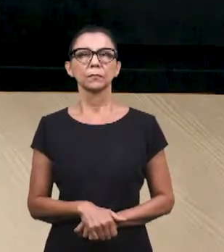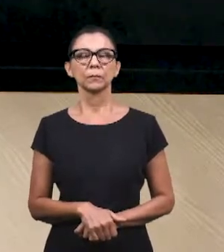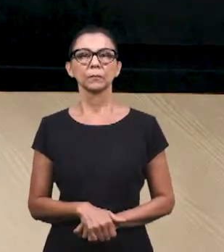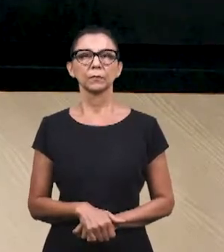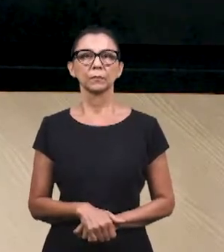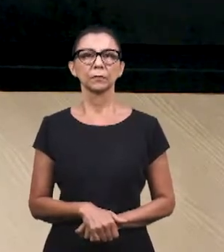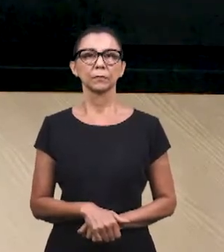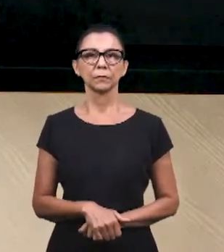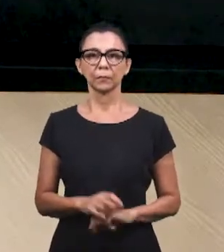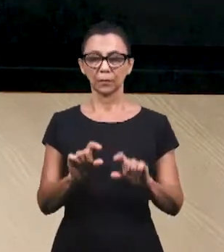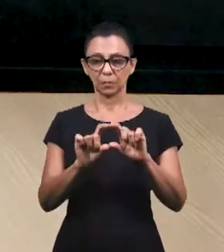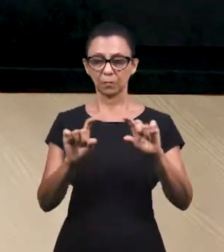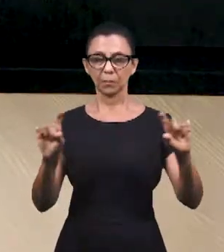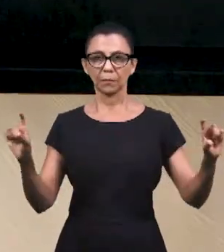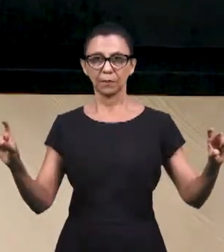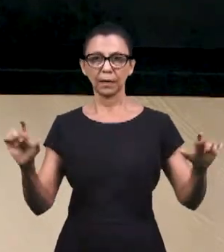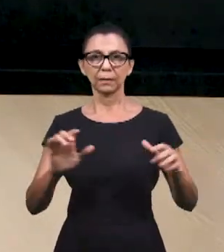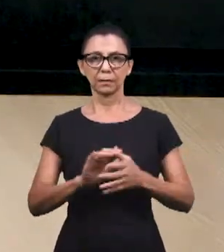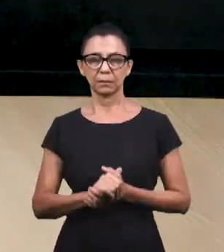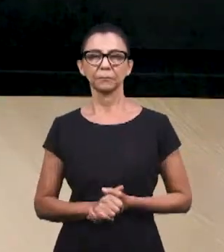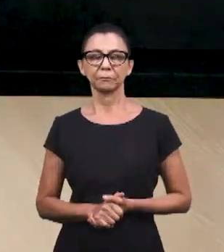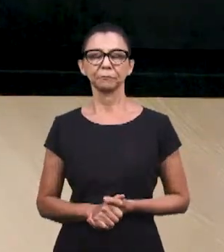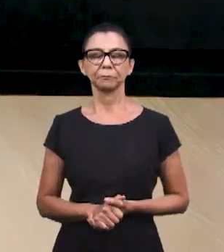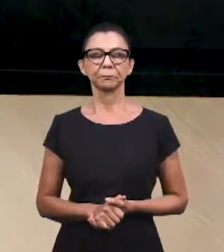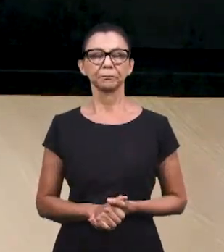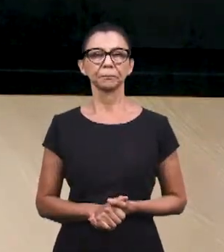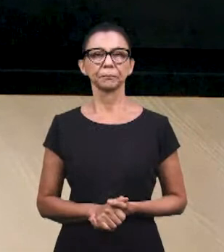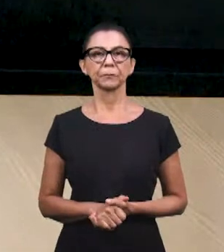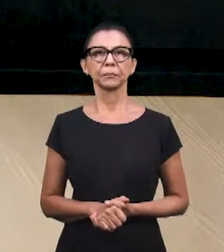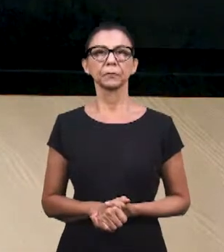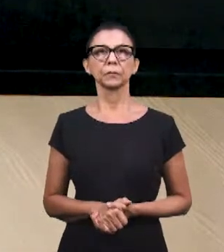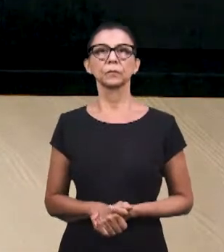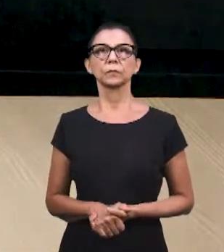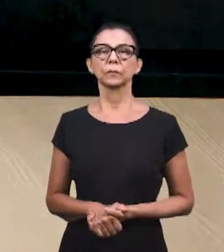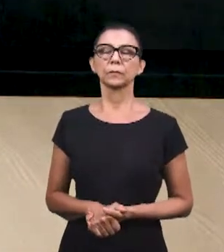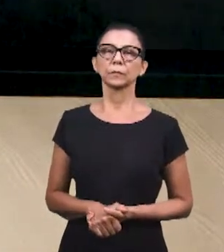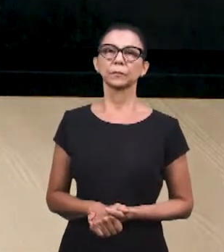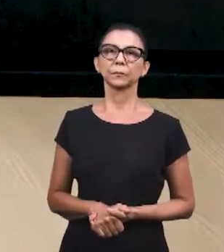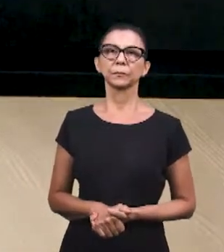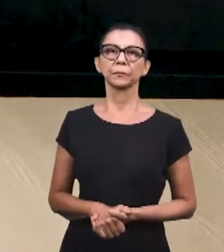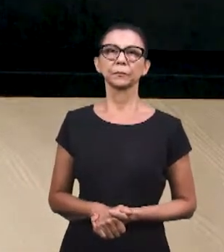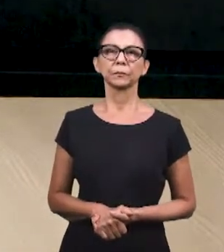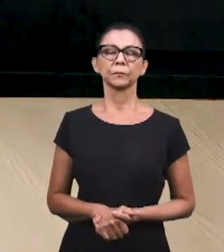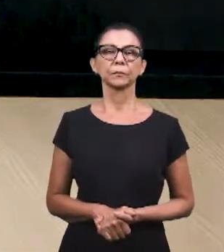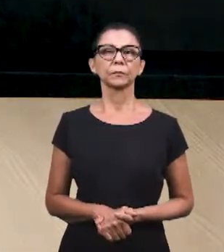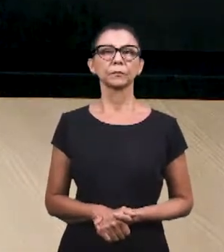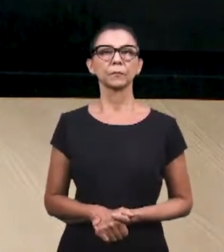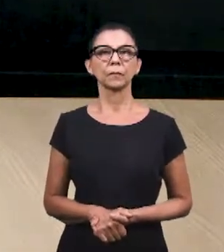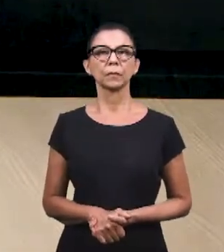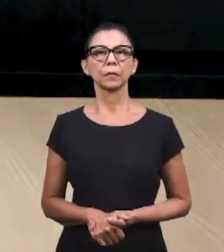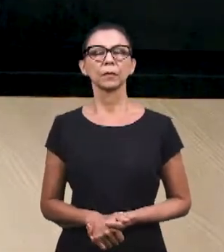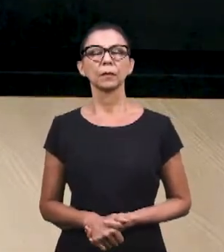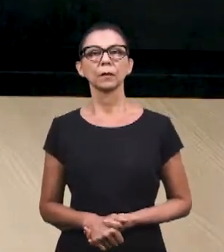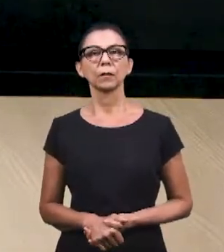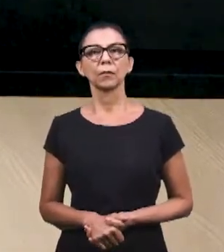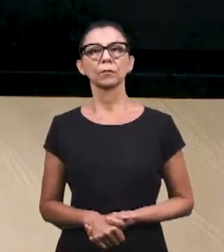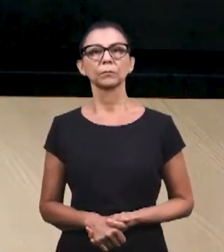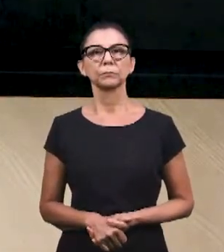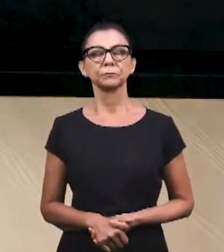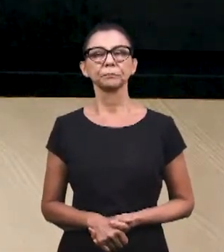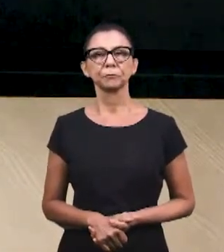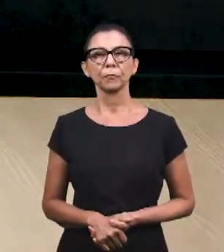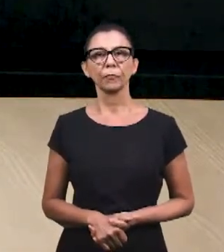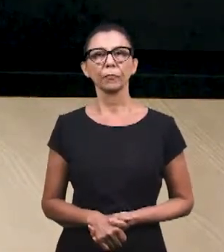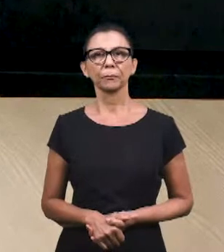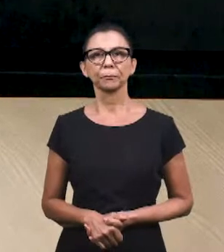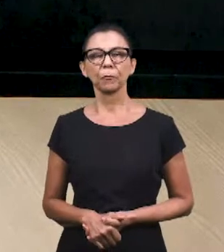foi postada no nosso portal com relação à nossa pergunta, fazendo mais uma abordagem. E essa frase vem do Rio Grande do Sul.